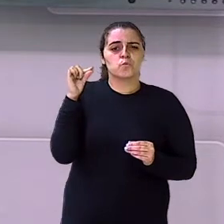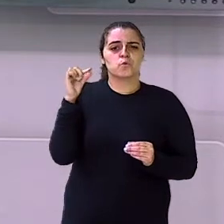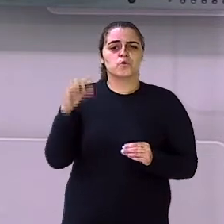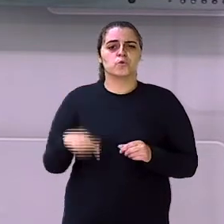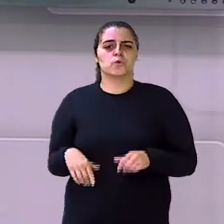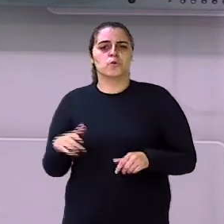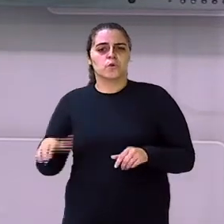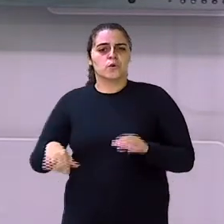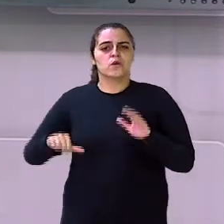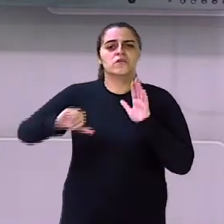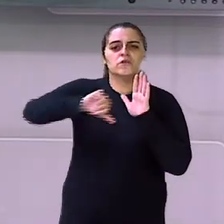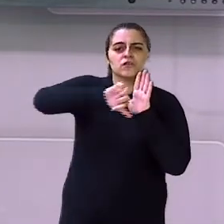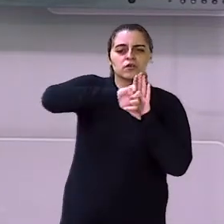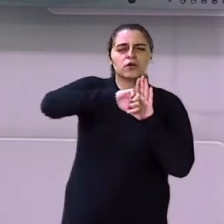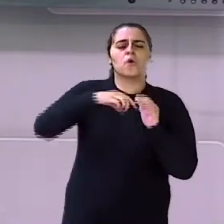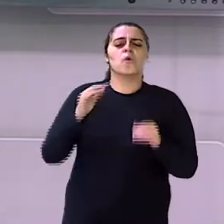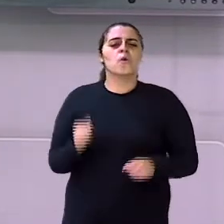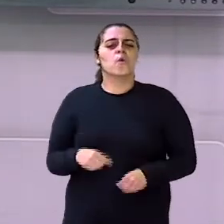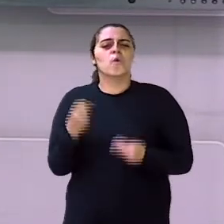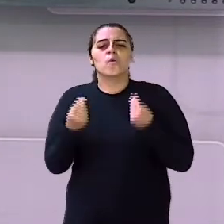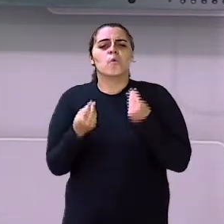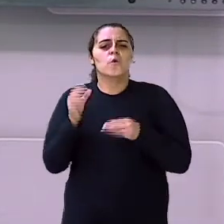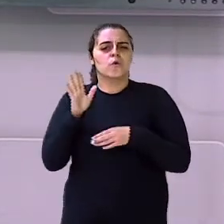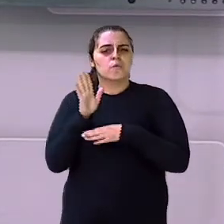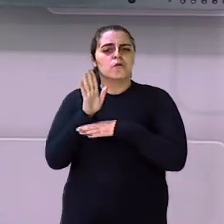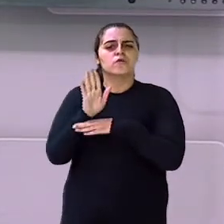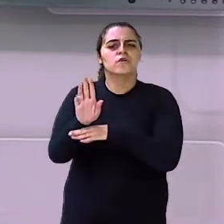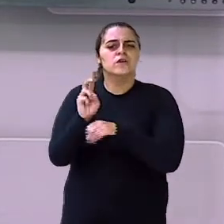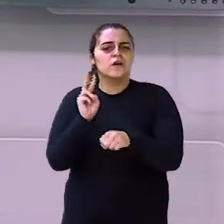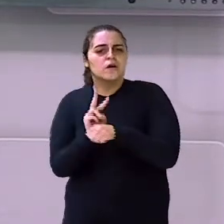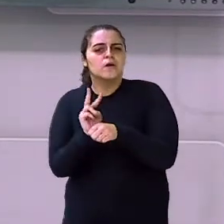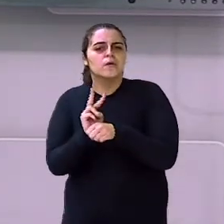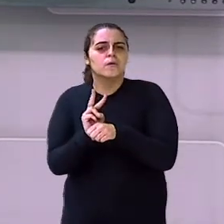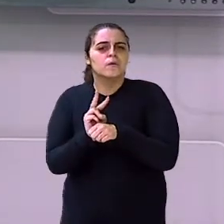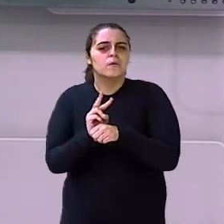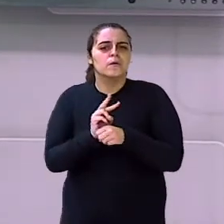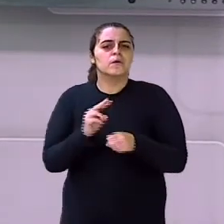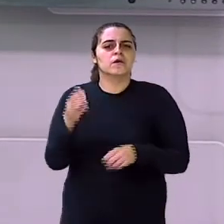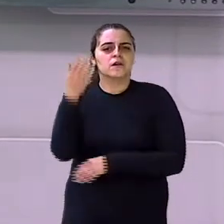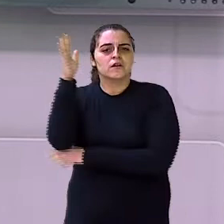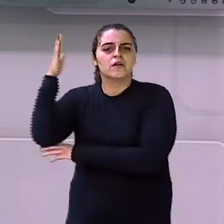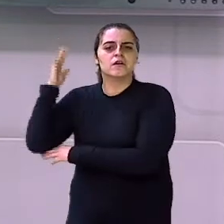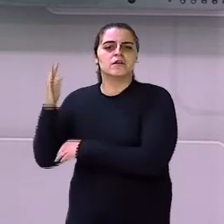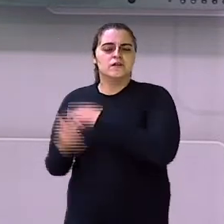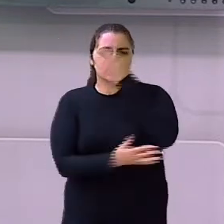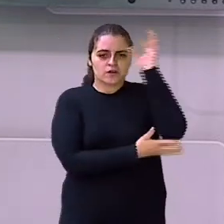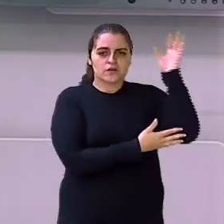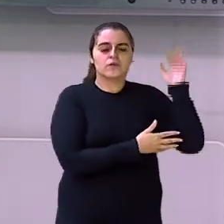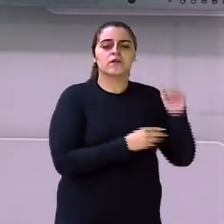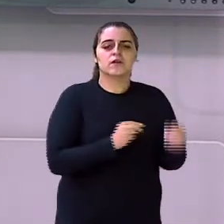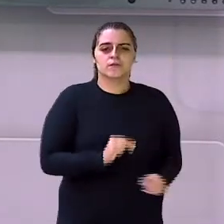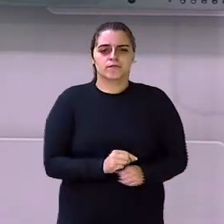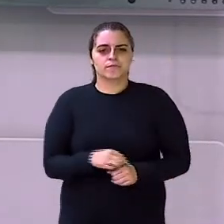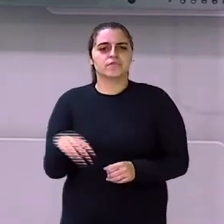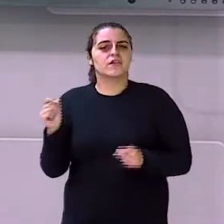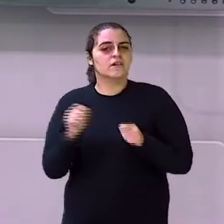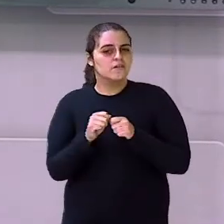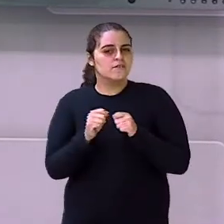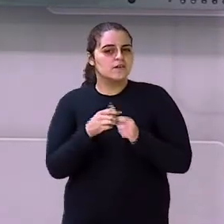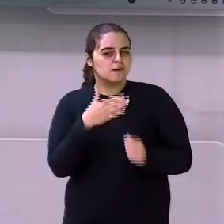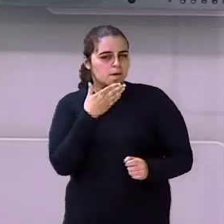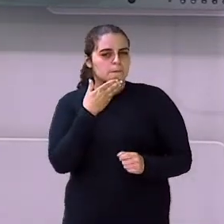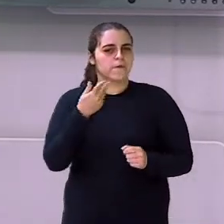negativos, como ajudar em casa, ajudar na escola, a ter impactos positivos e fazer o meio